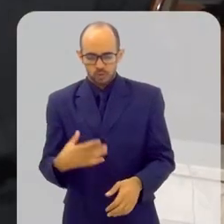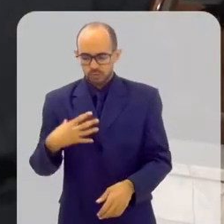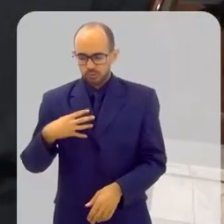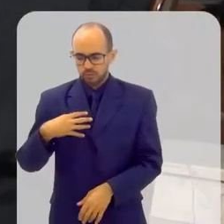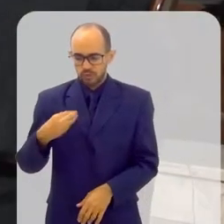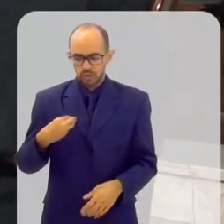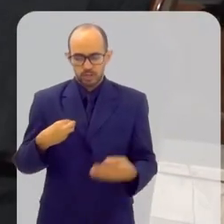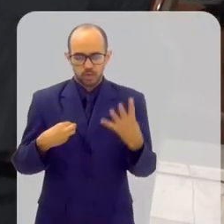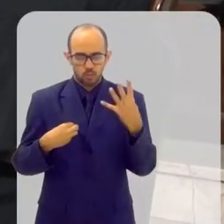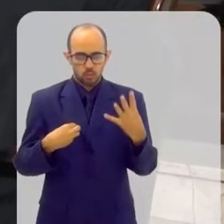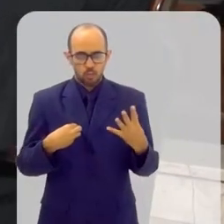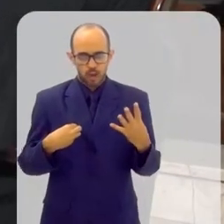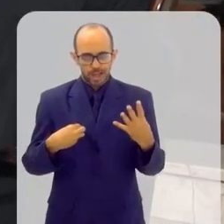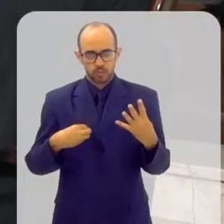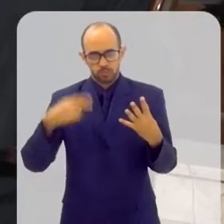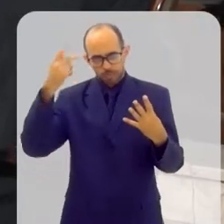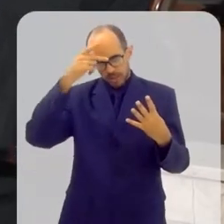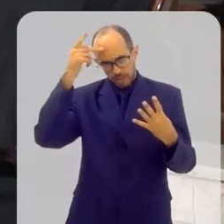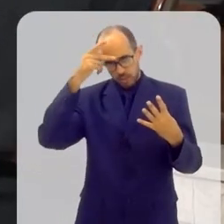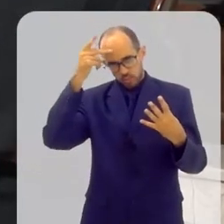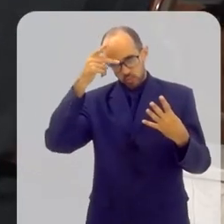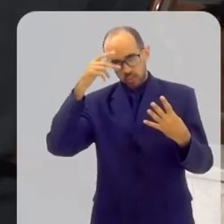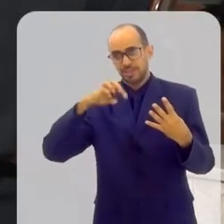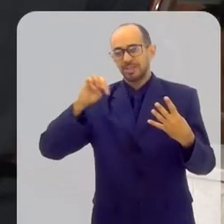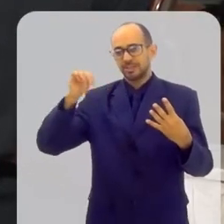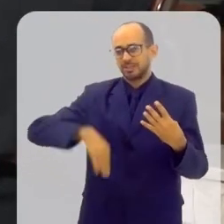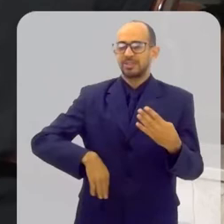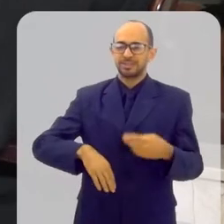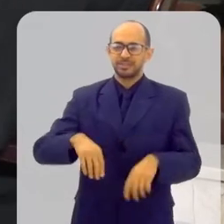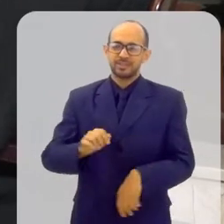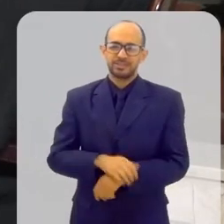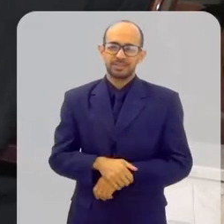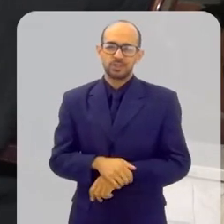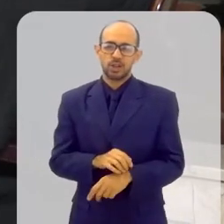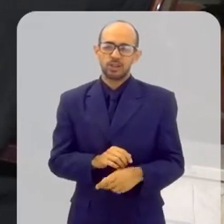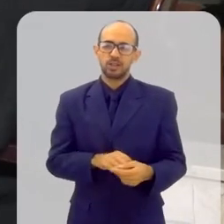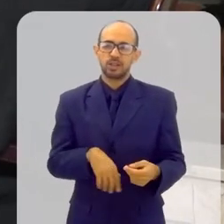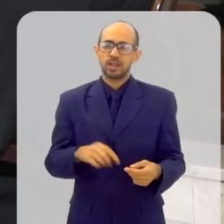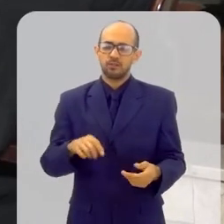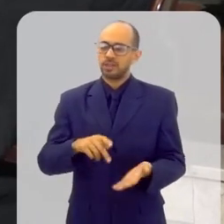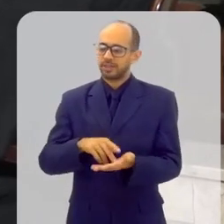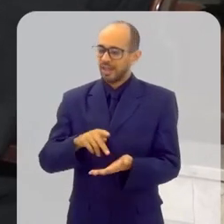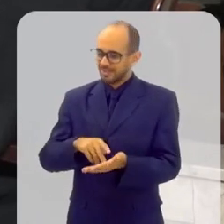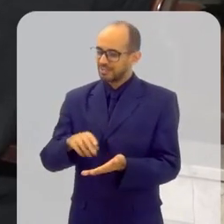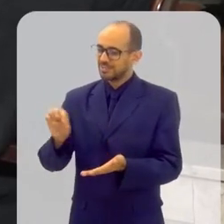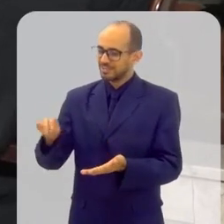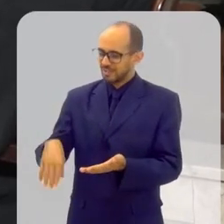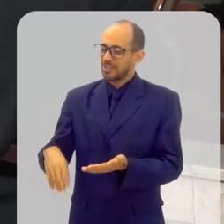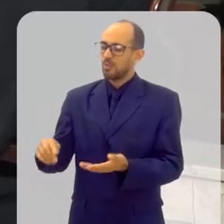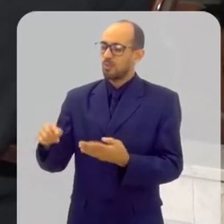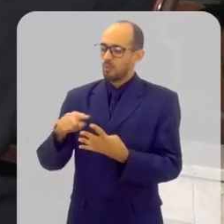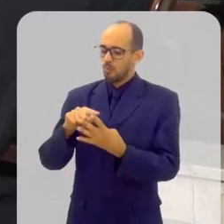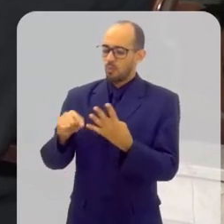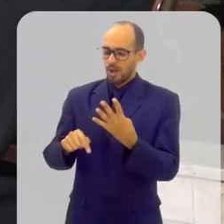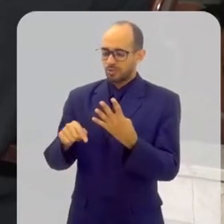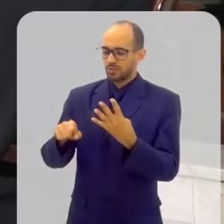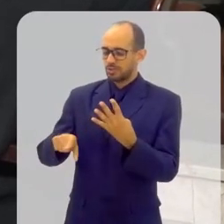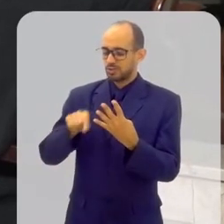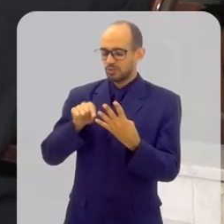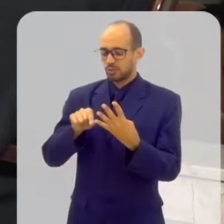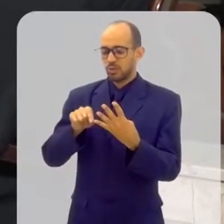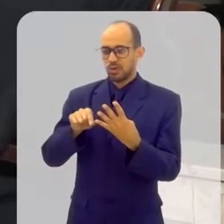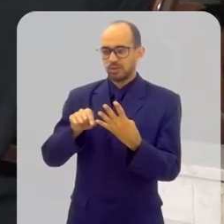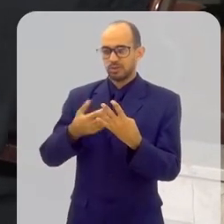criança terá quatro padrinhos nesse dia. Isso, quando nós, exatamente, nós selecionamos quatro